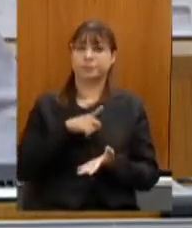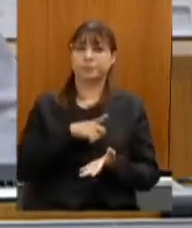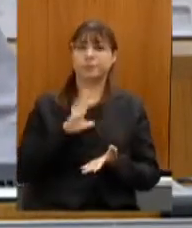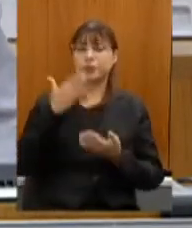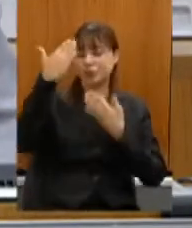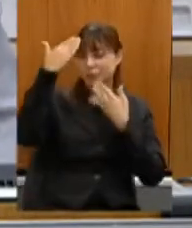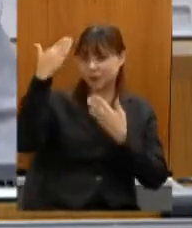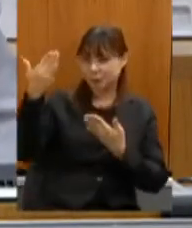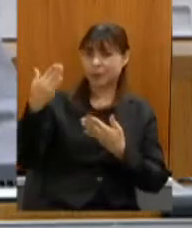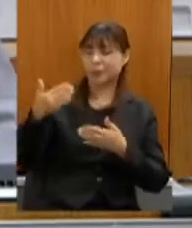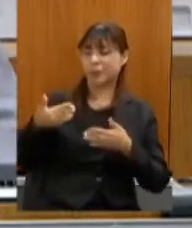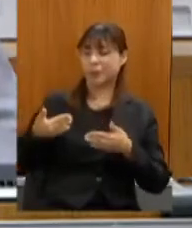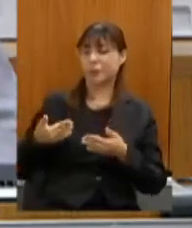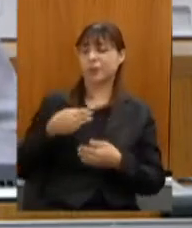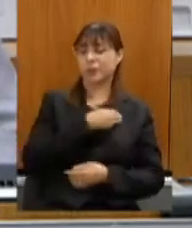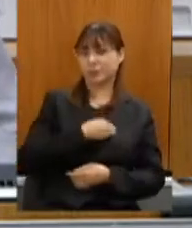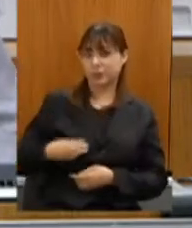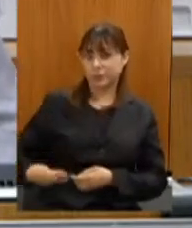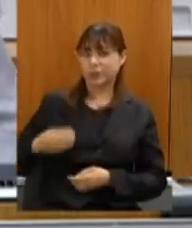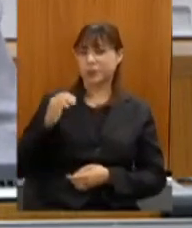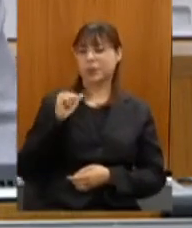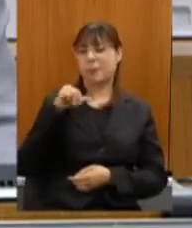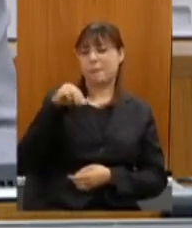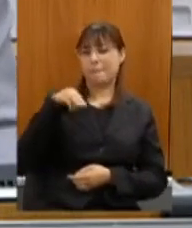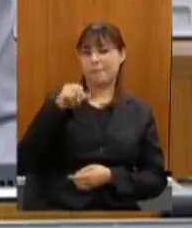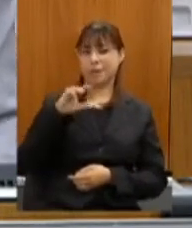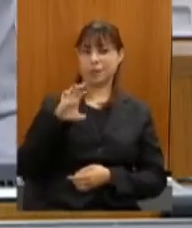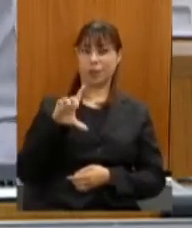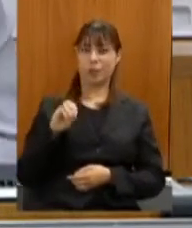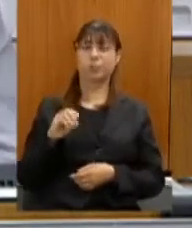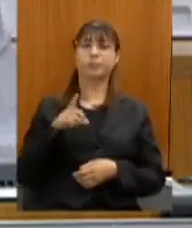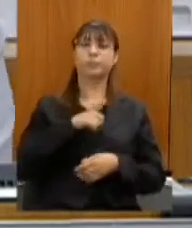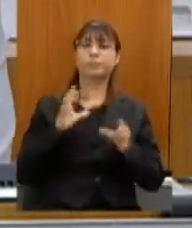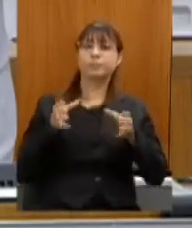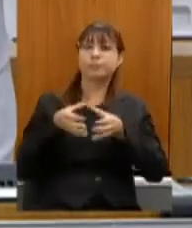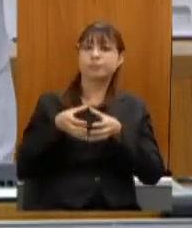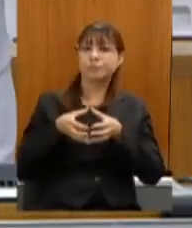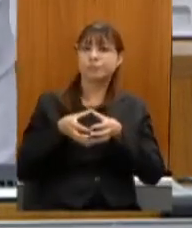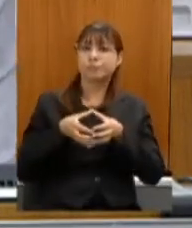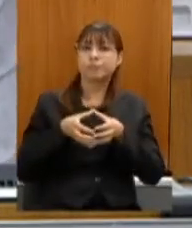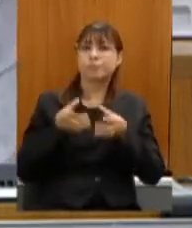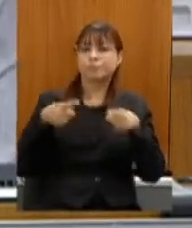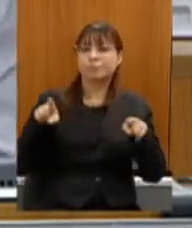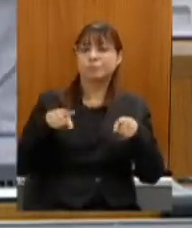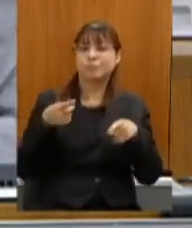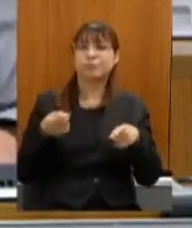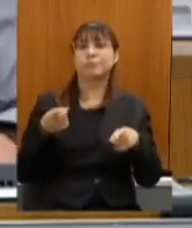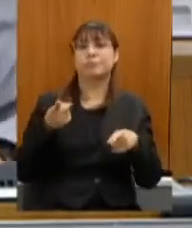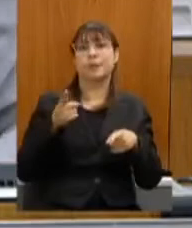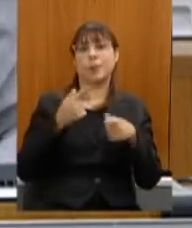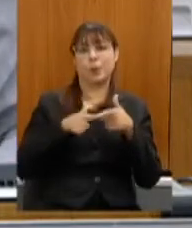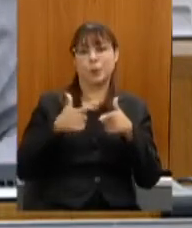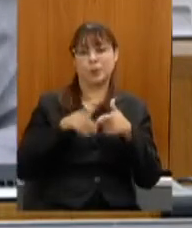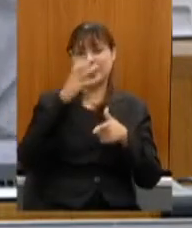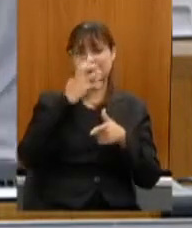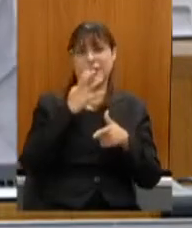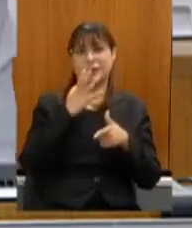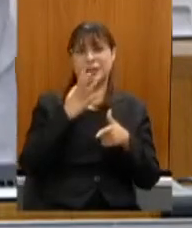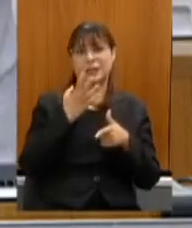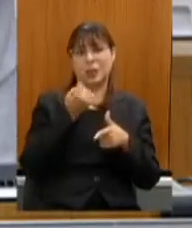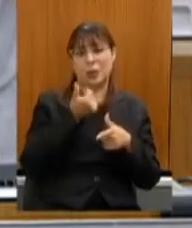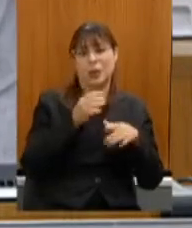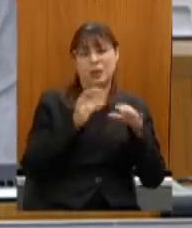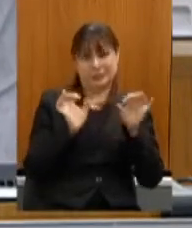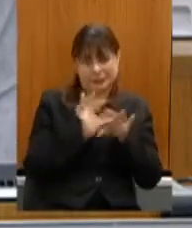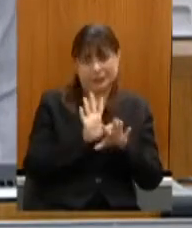agradeço ao ministro Marcelo Alvaro Antônio as bandas as bandas é um problema gravíssimo já estou finalizando viu mas é porque isso é tão